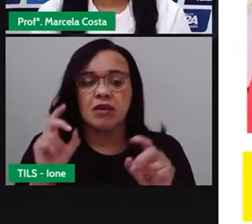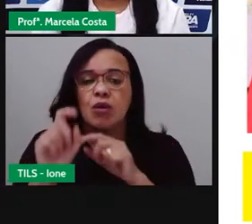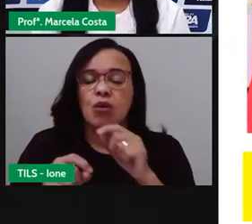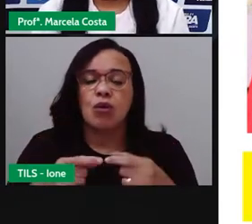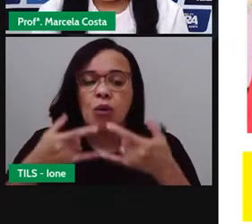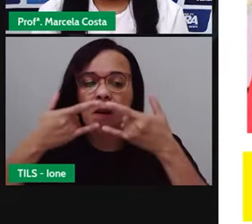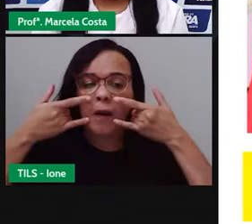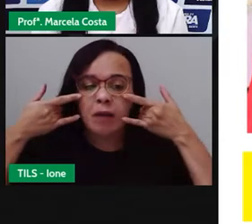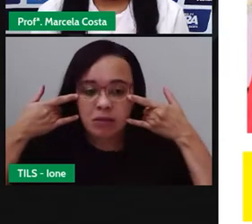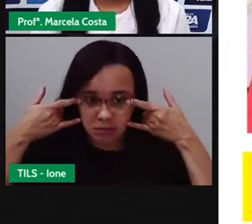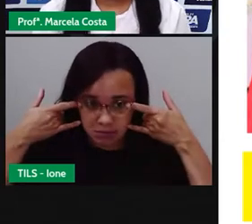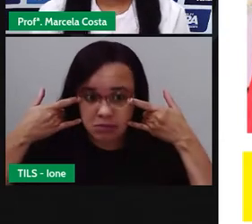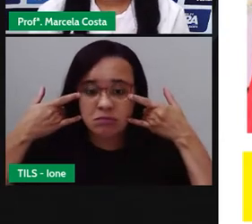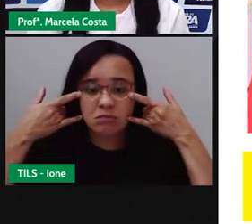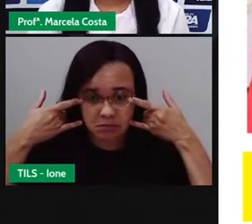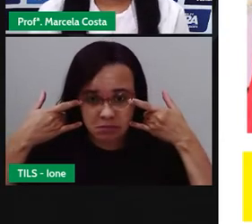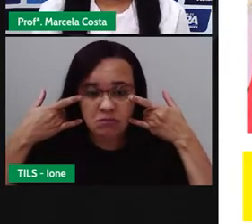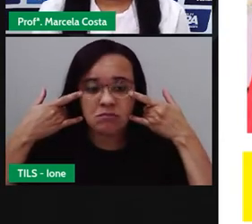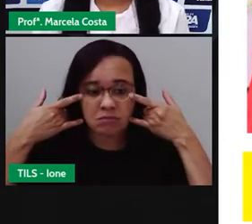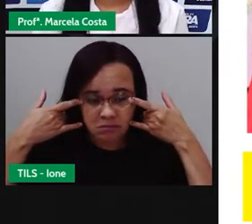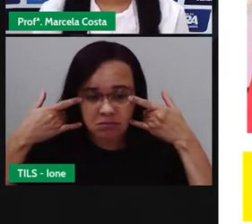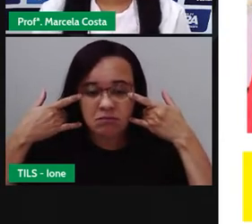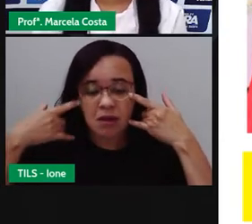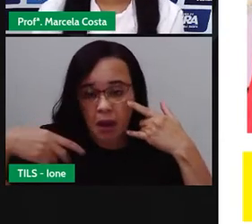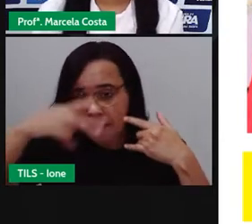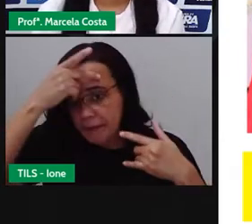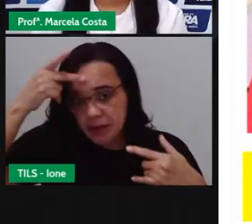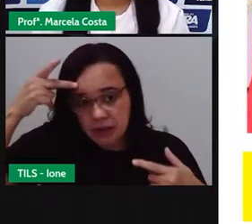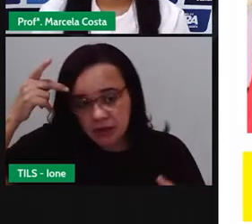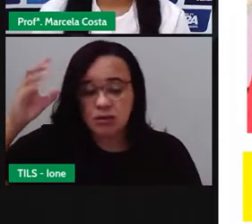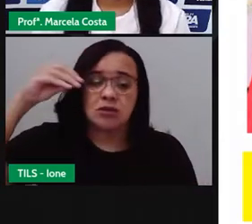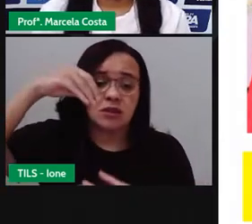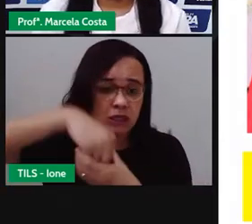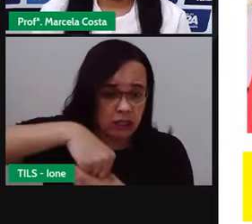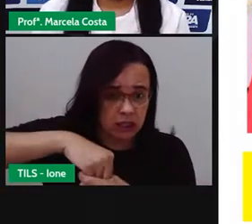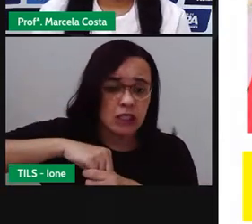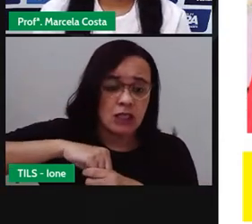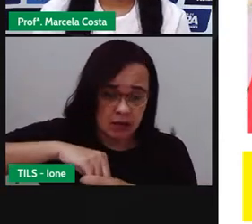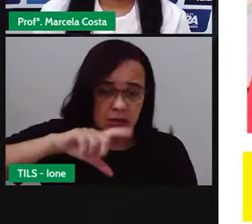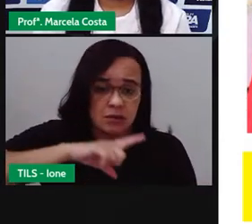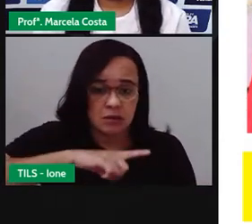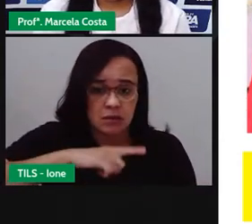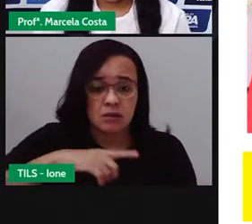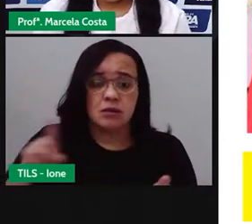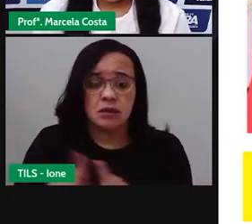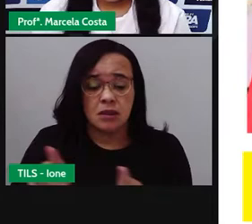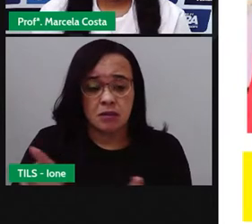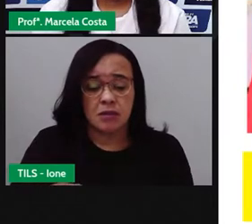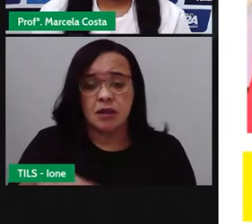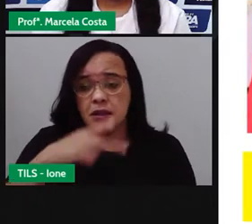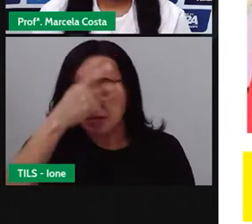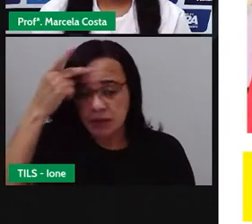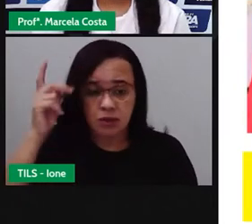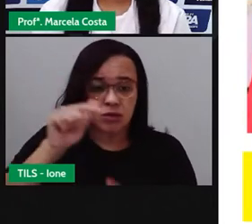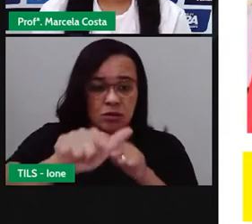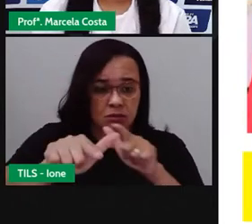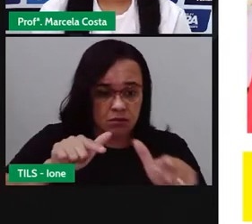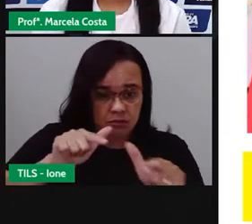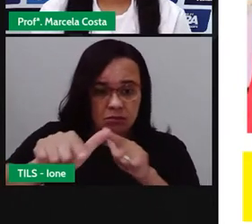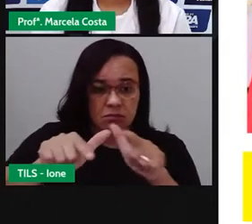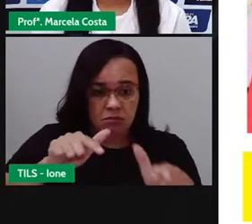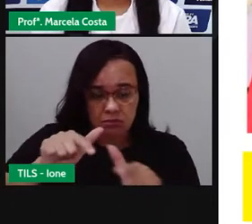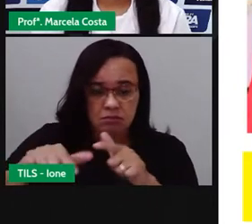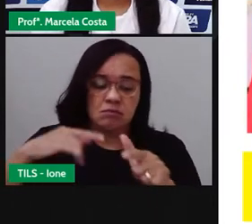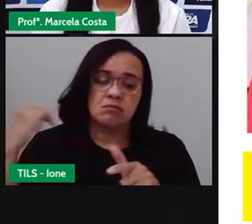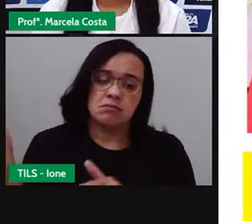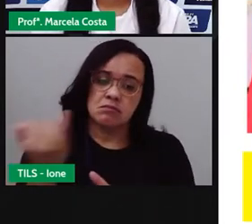pessoas usando máscara, tanto os clientes, quanto os vendedores, os comerciantes. Isso é